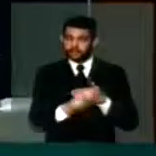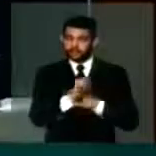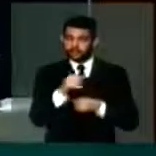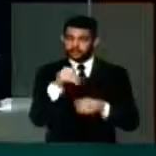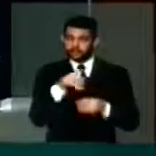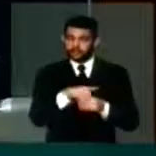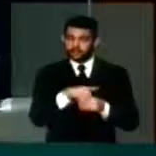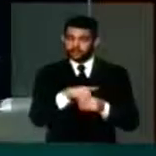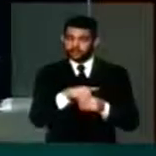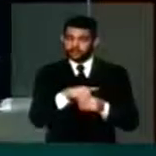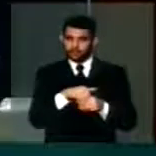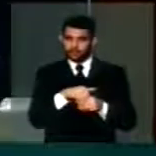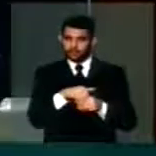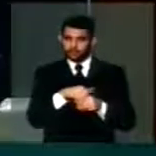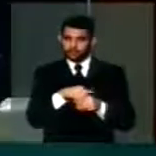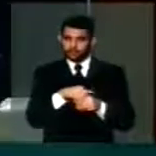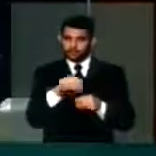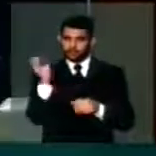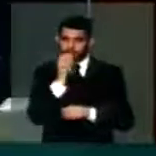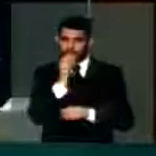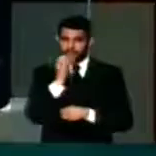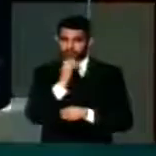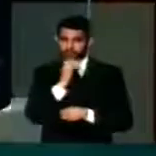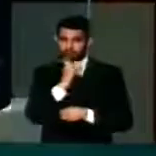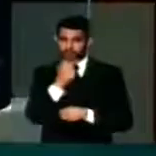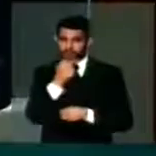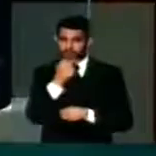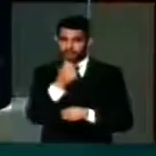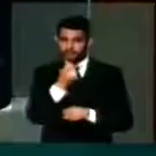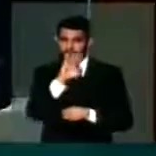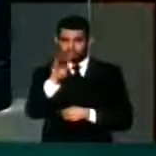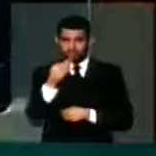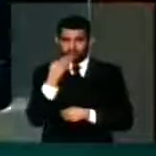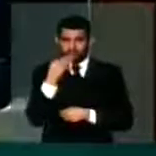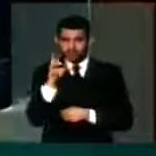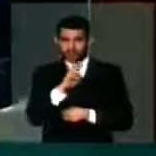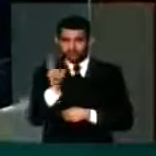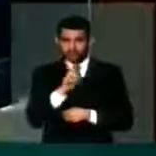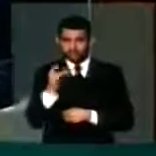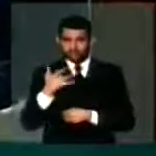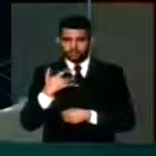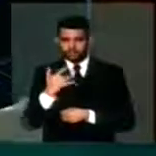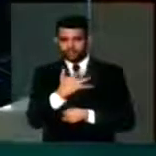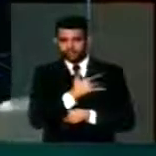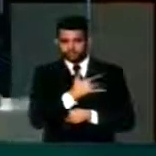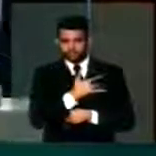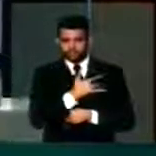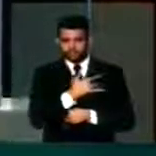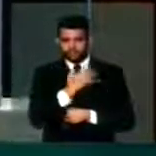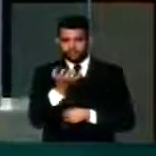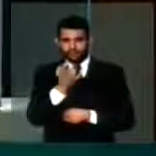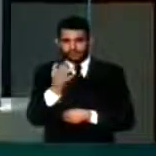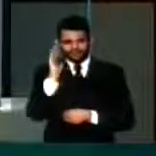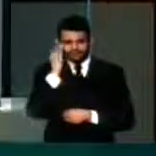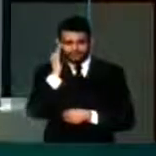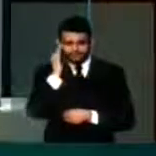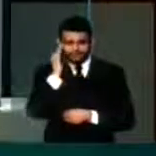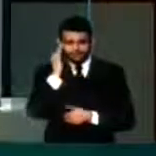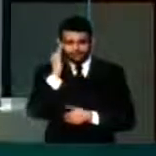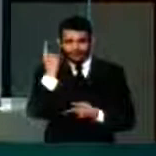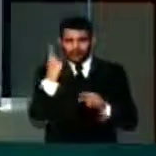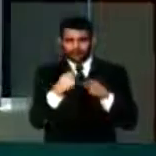gente não votar essa emenda, imediata de 7 bilhões de reais para a saúde. Eu quero entender